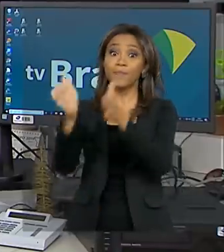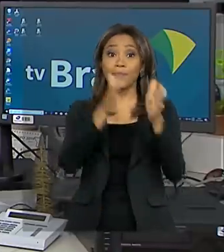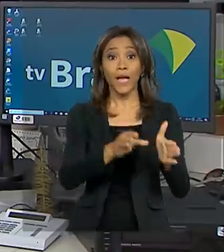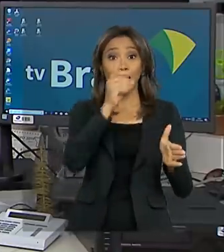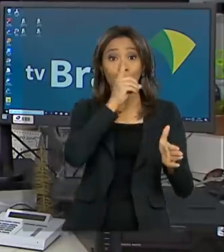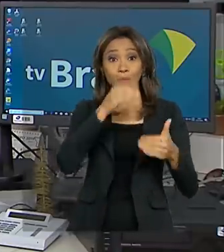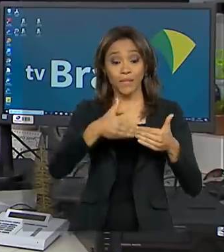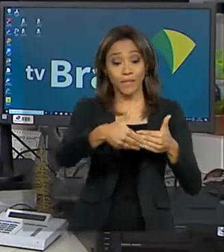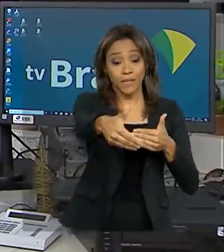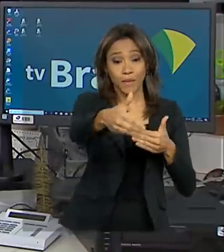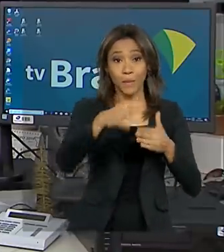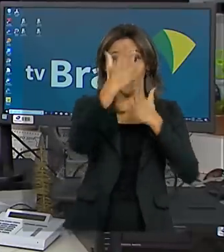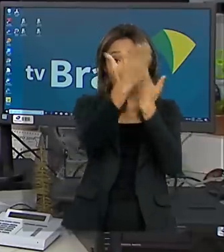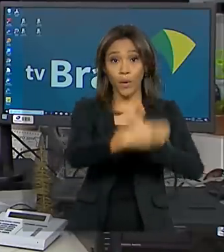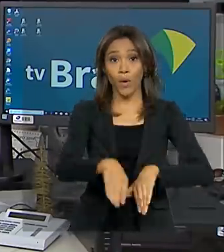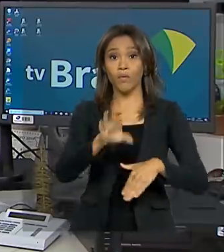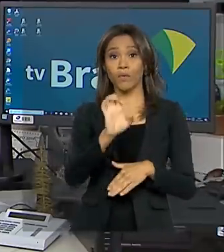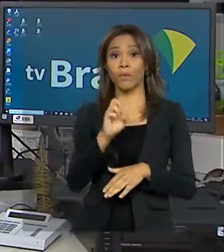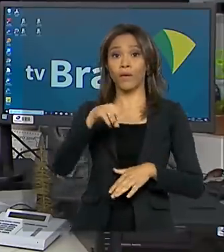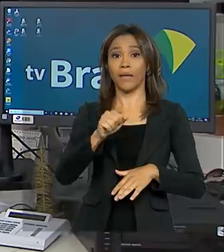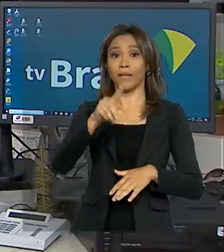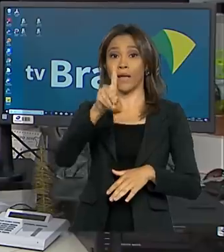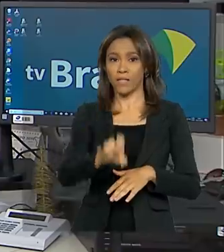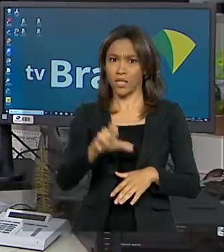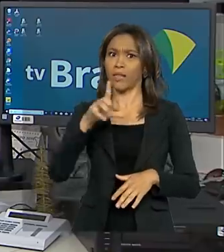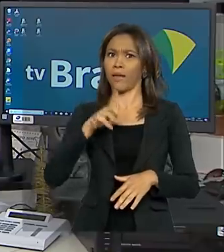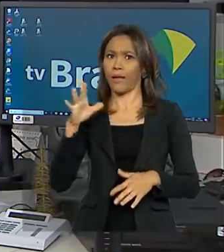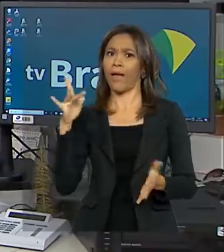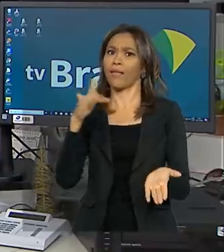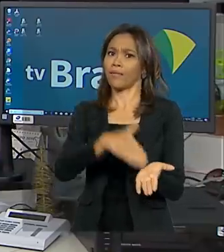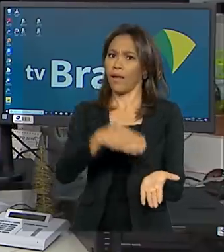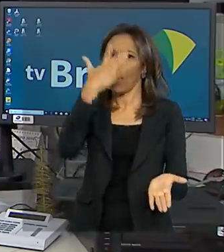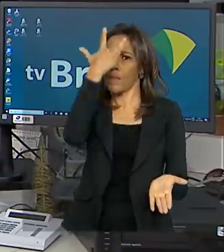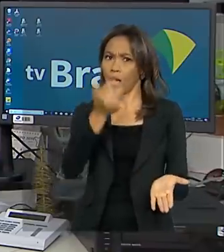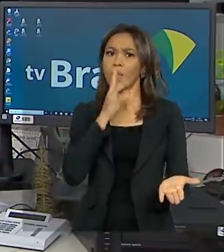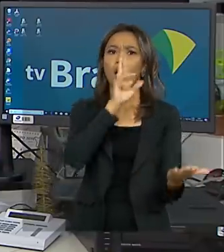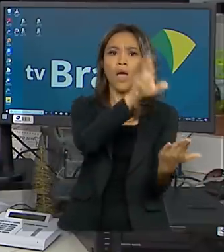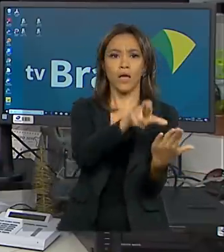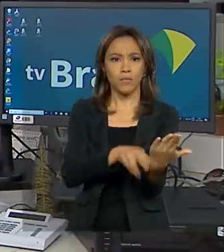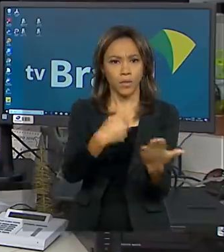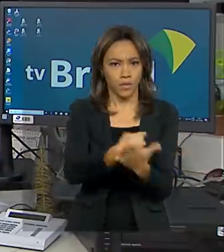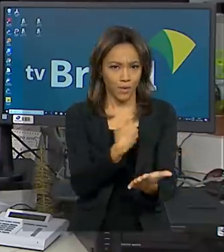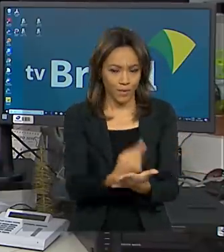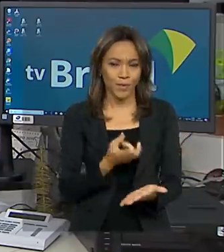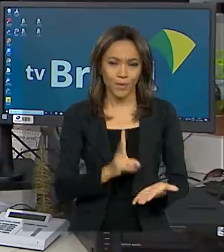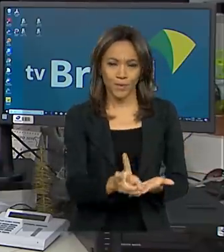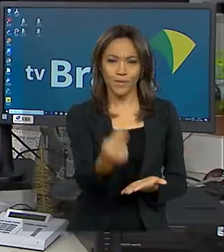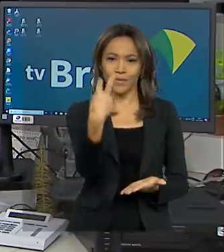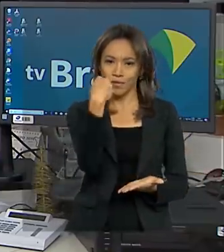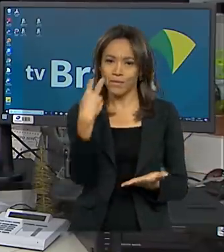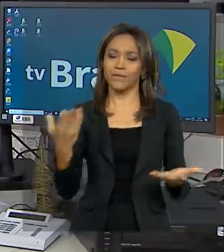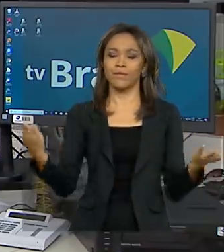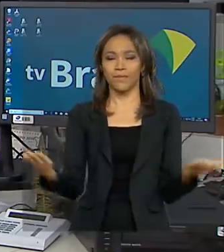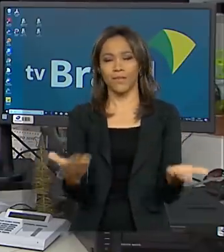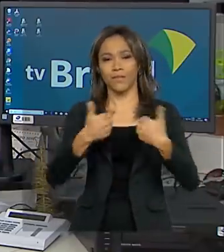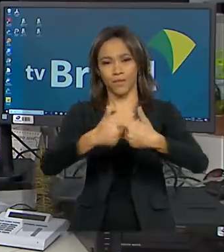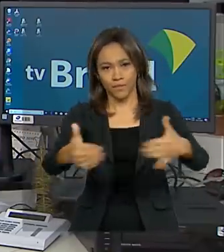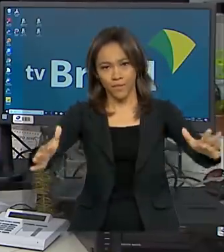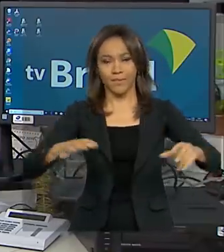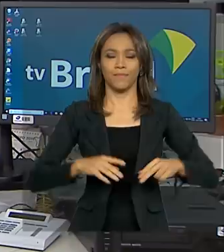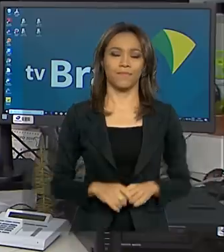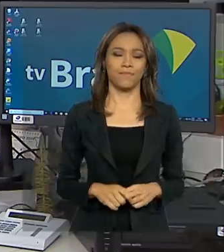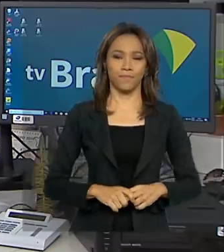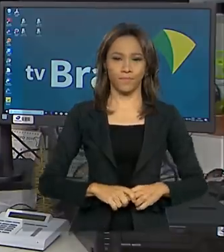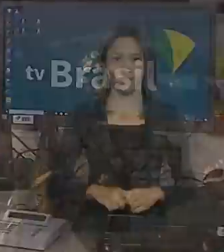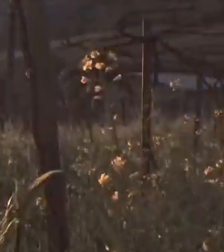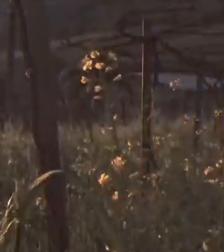prova do ENAD. Candidatos têm até amanhã para responder ao questionário do estudante. Fique com a gente, o Brasil em dia já está no